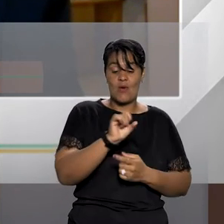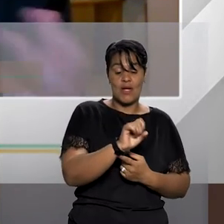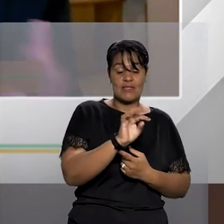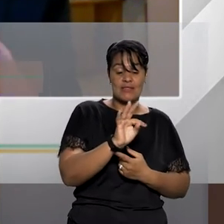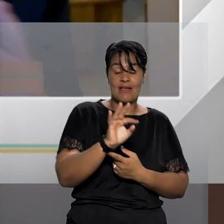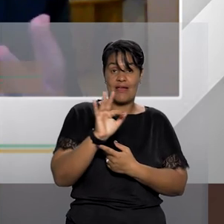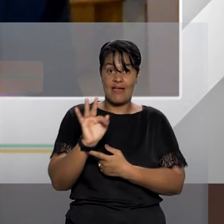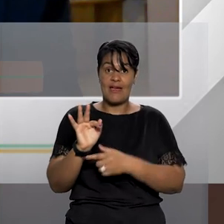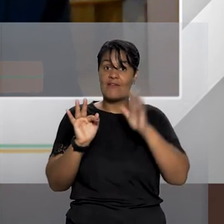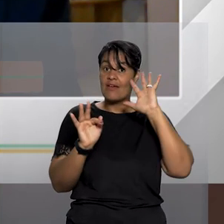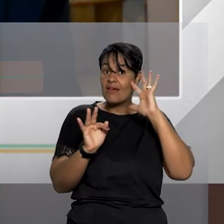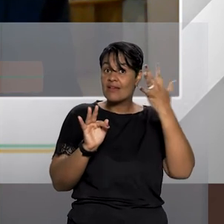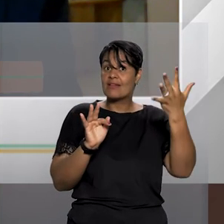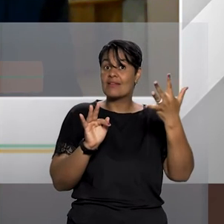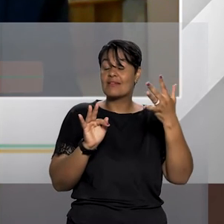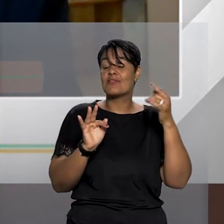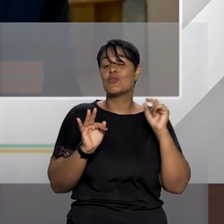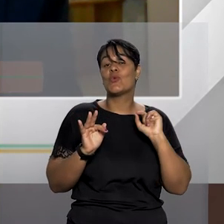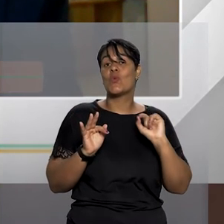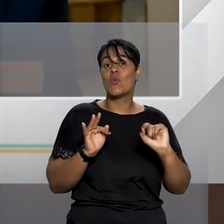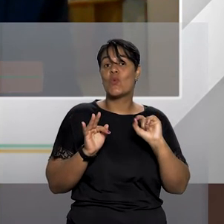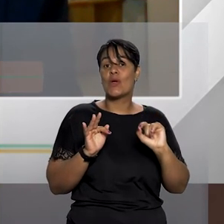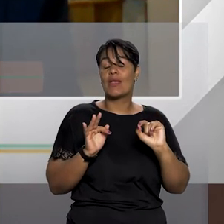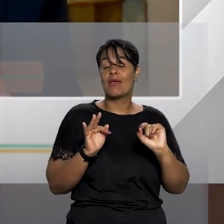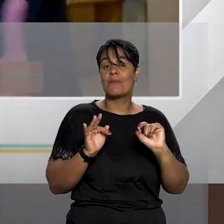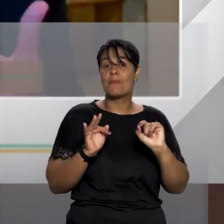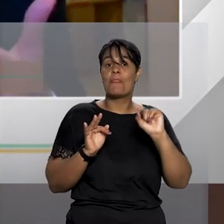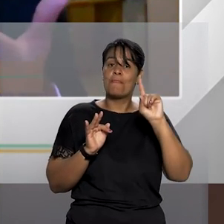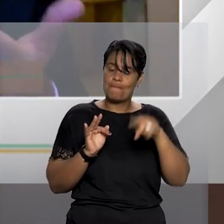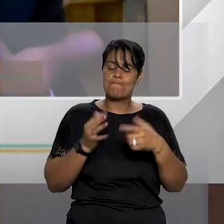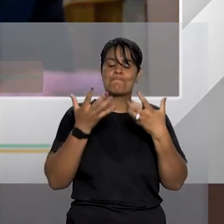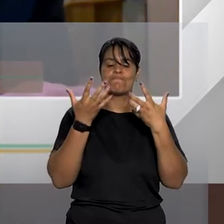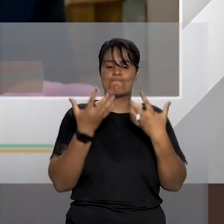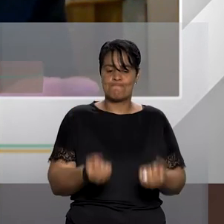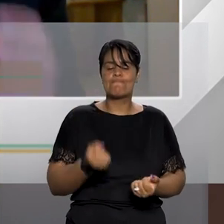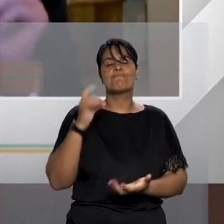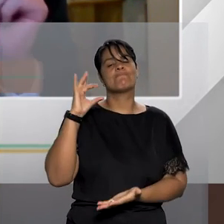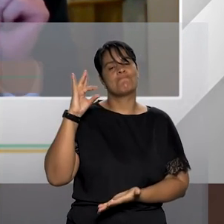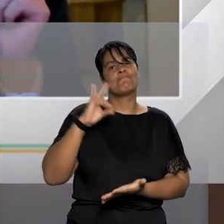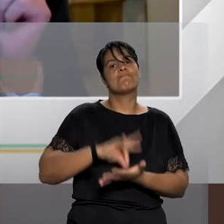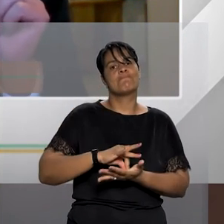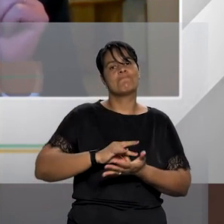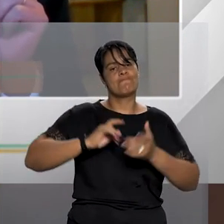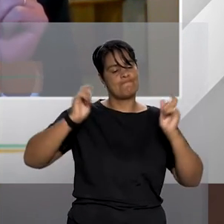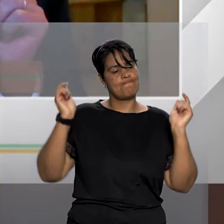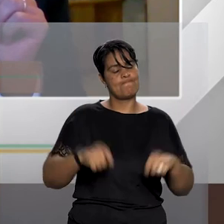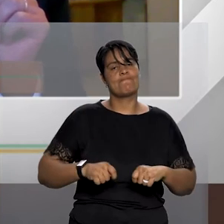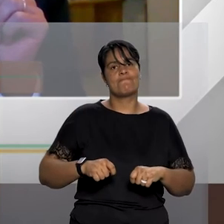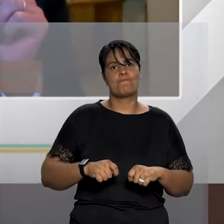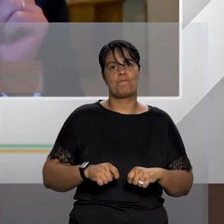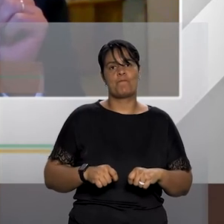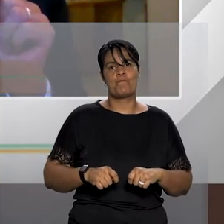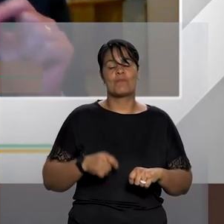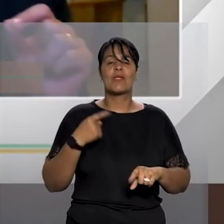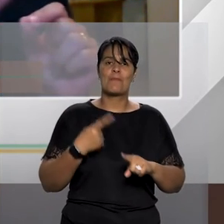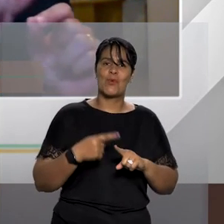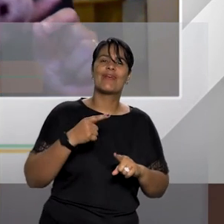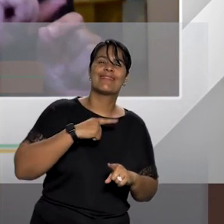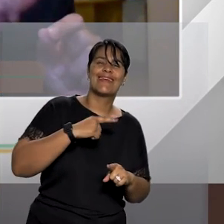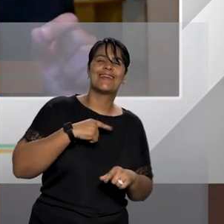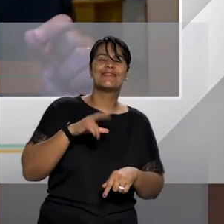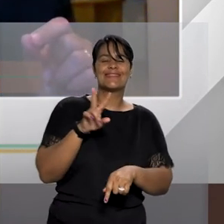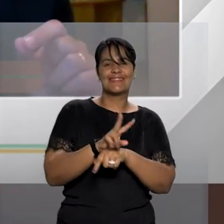dar uma decisão em controle concentrado de constitucionalidade reconhecendo a constitucionalidade mas exatamente porque teve essa cautela